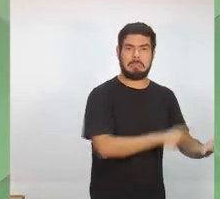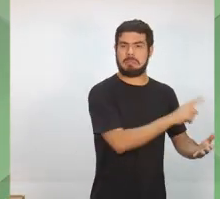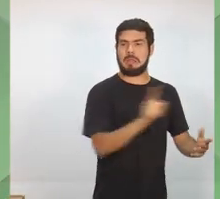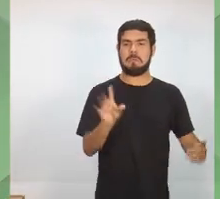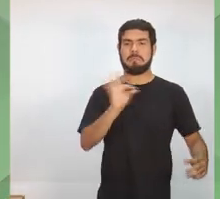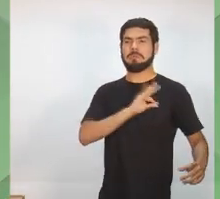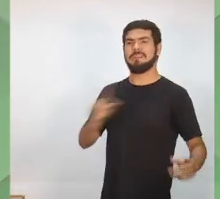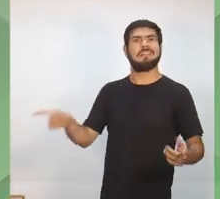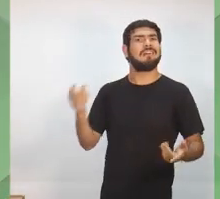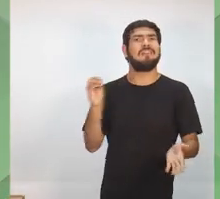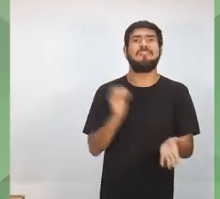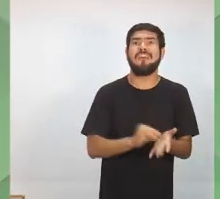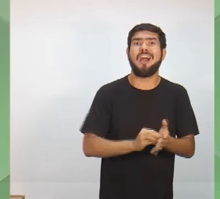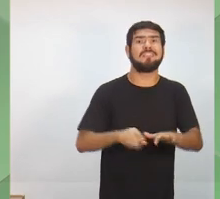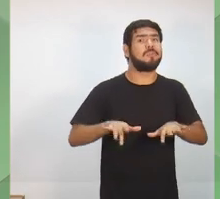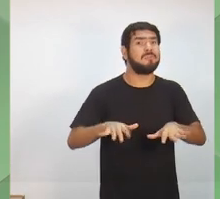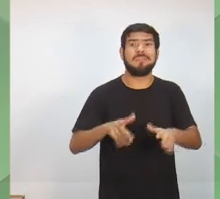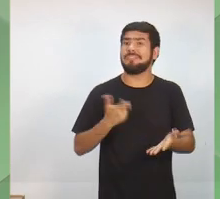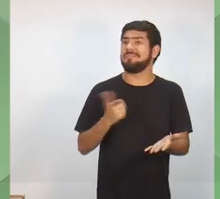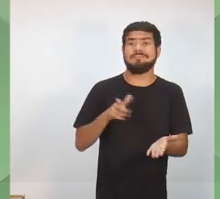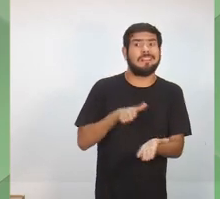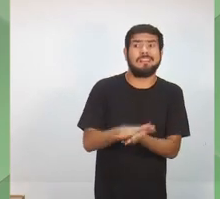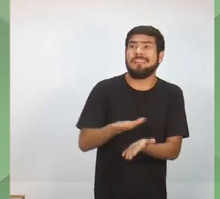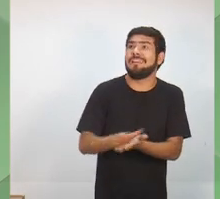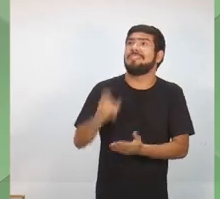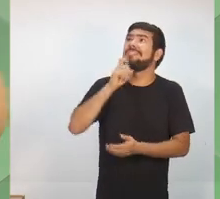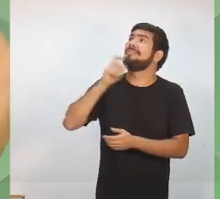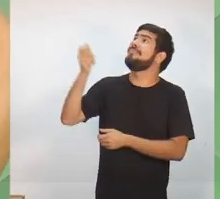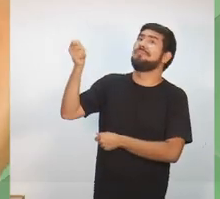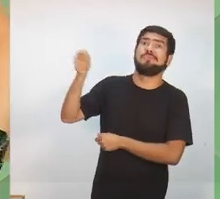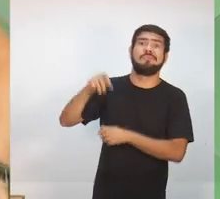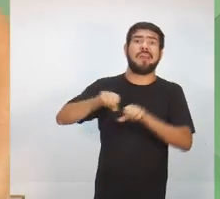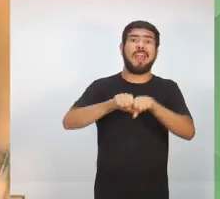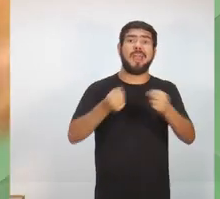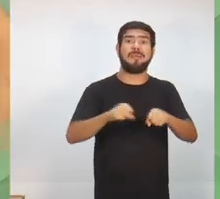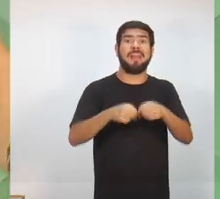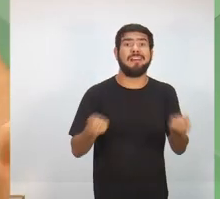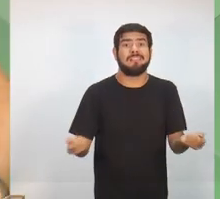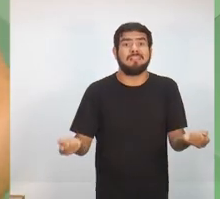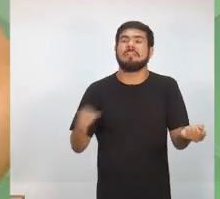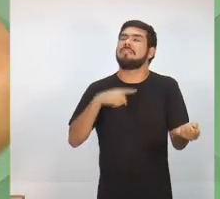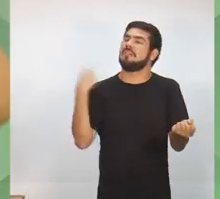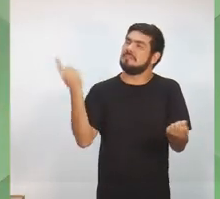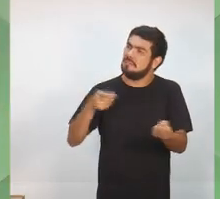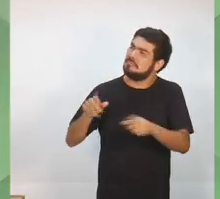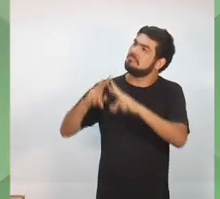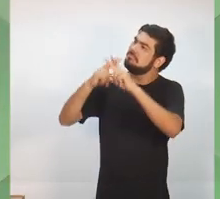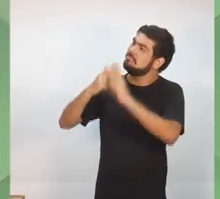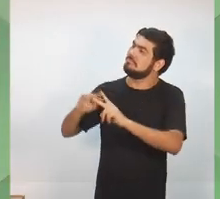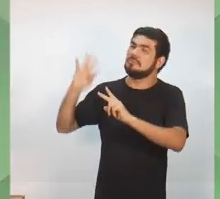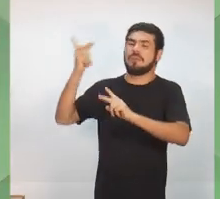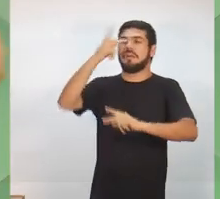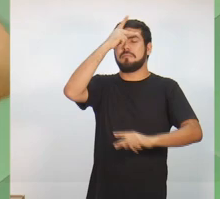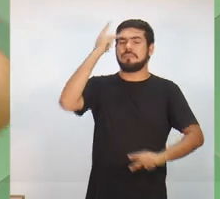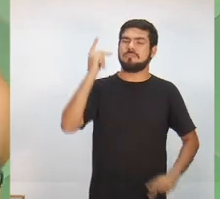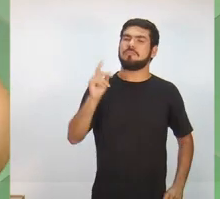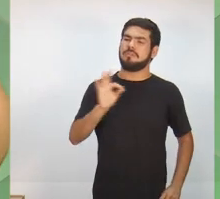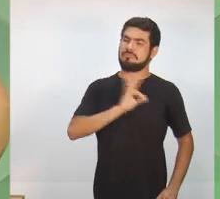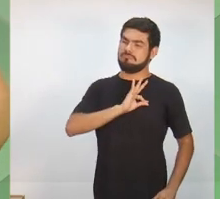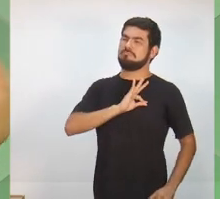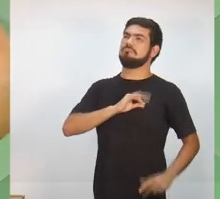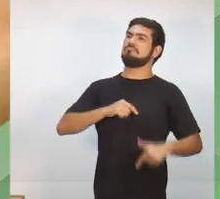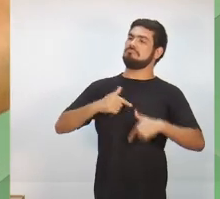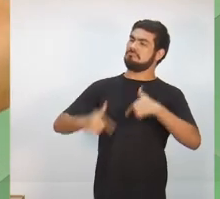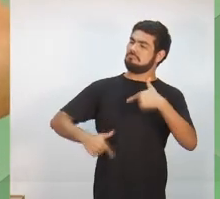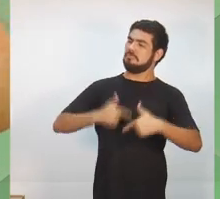computador, se não tem uma impressora. Os ar-condicionados estão todos quebrados. Nós vamos dar condição para que o policial civil, o policial